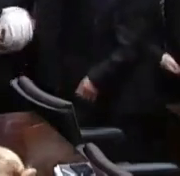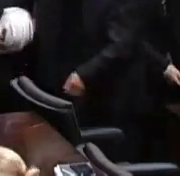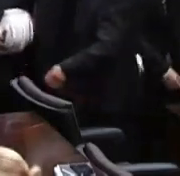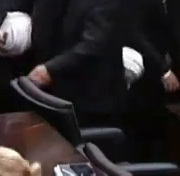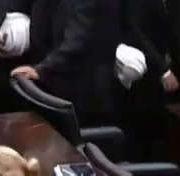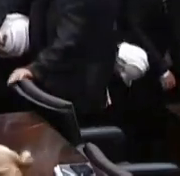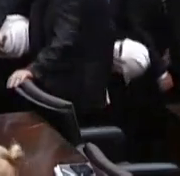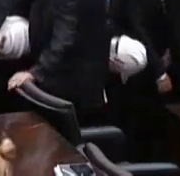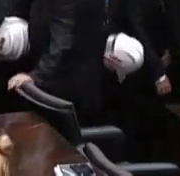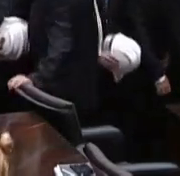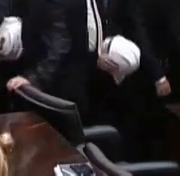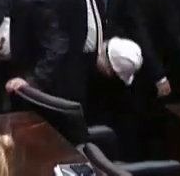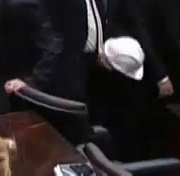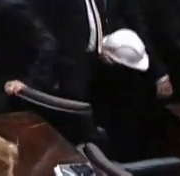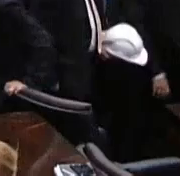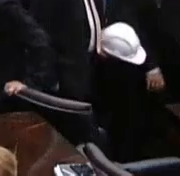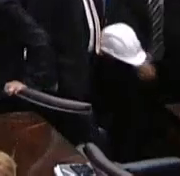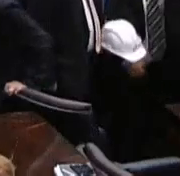com